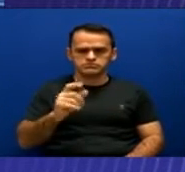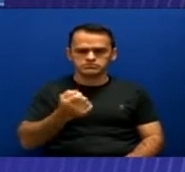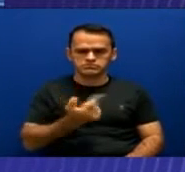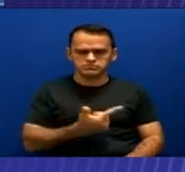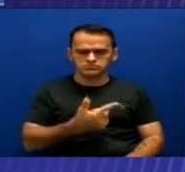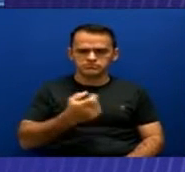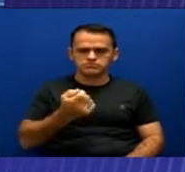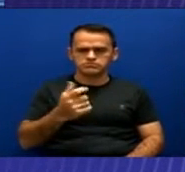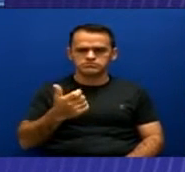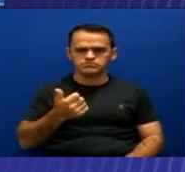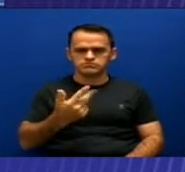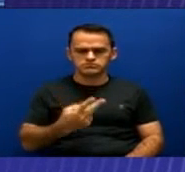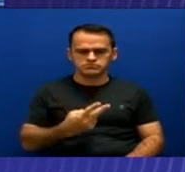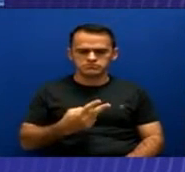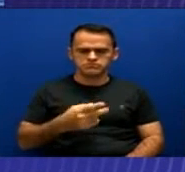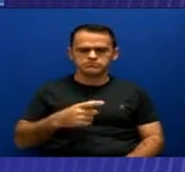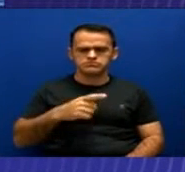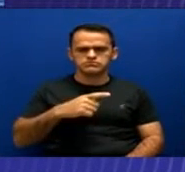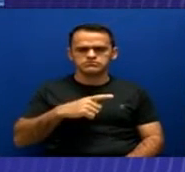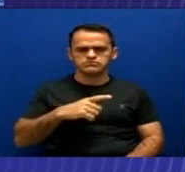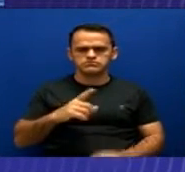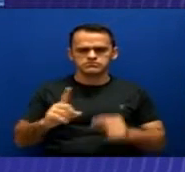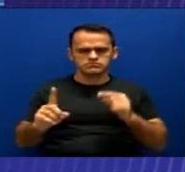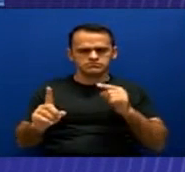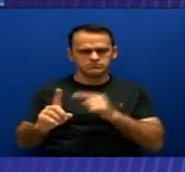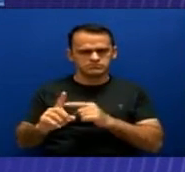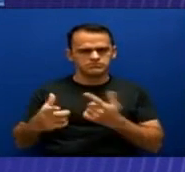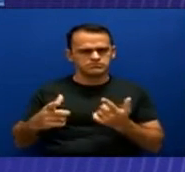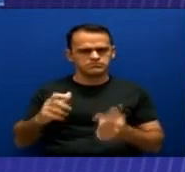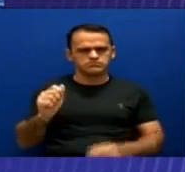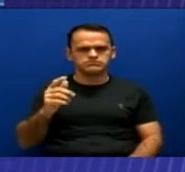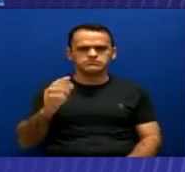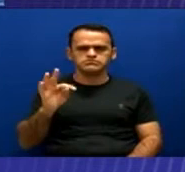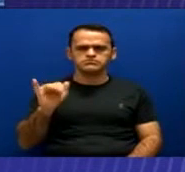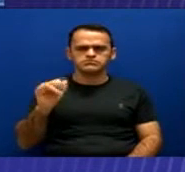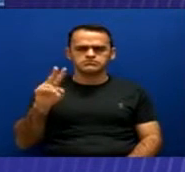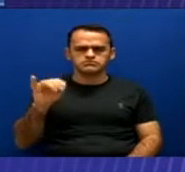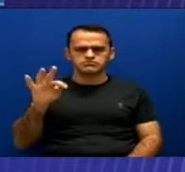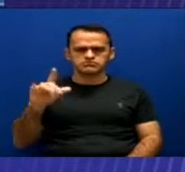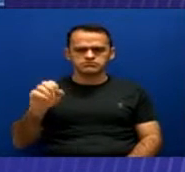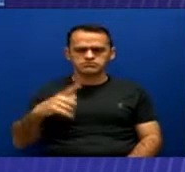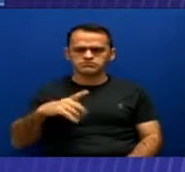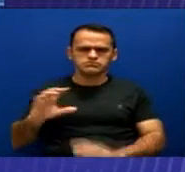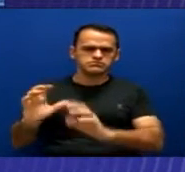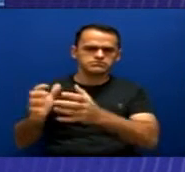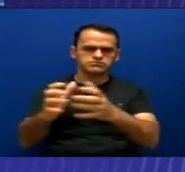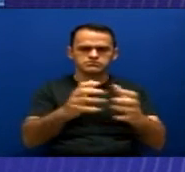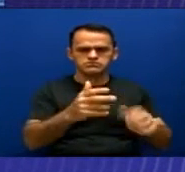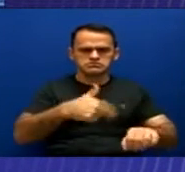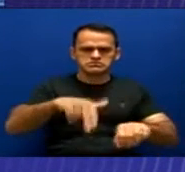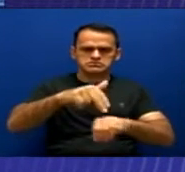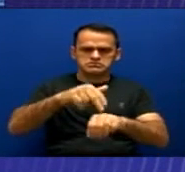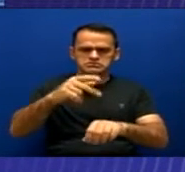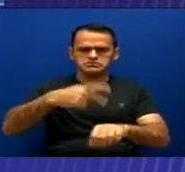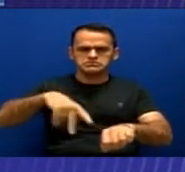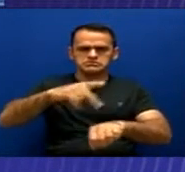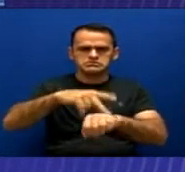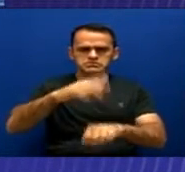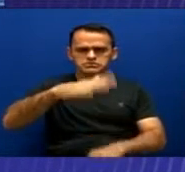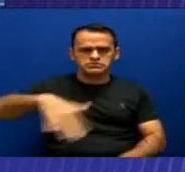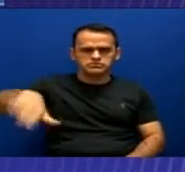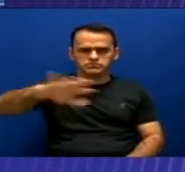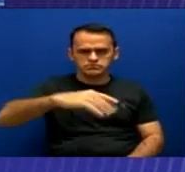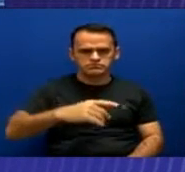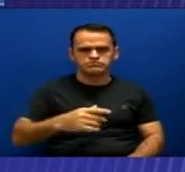o autodidata físico Antônio Doninelli Pereira, vítima ativista, atuante em vários grupos nacionais e internacionais de luta em